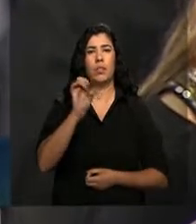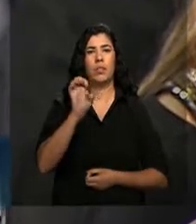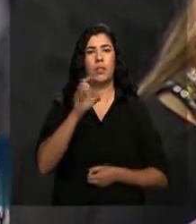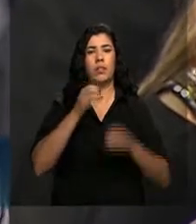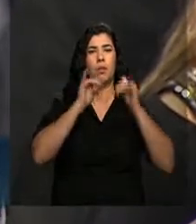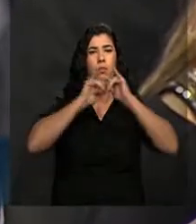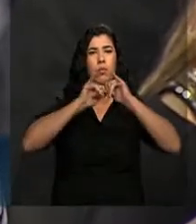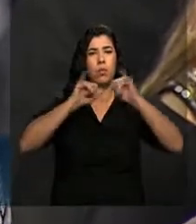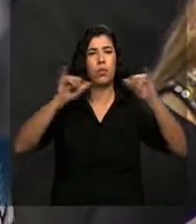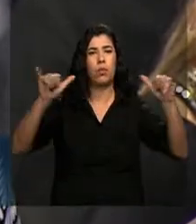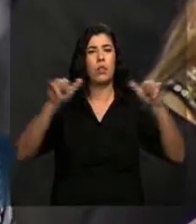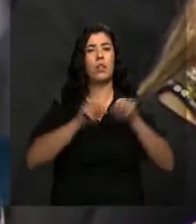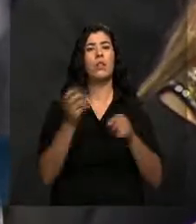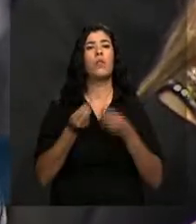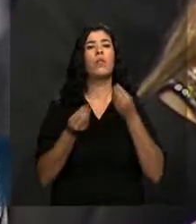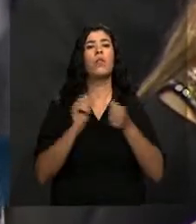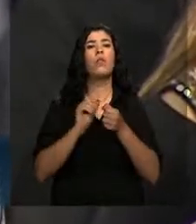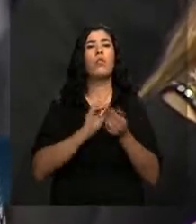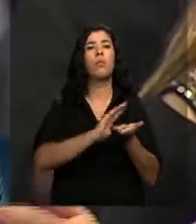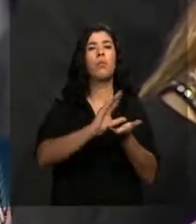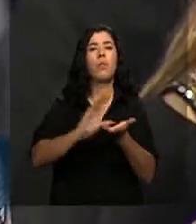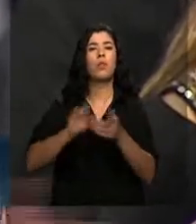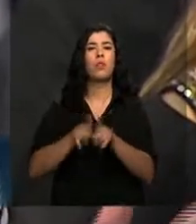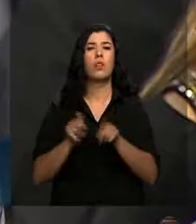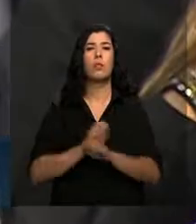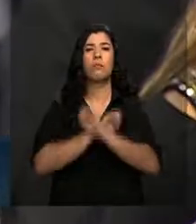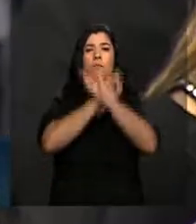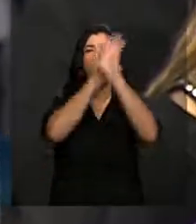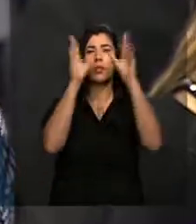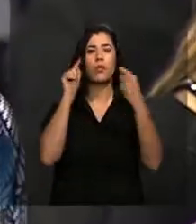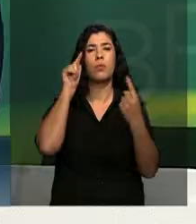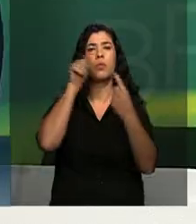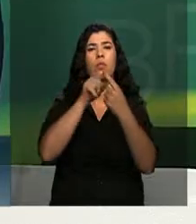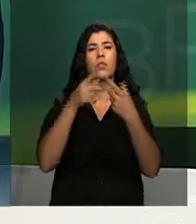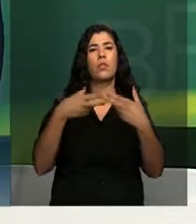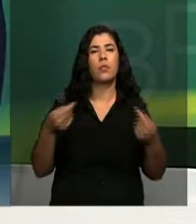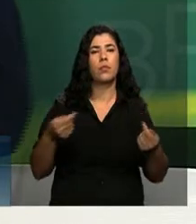se pretende dar mais transparência também para os recursos que são destinados.